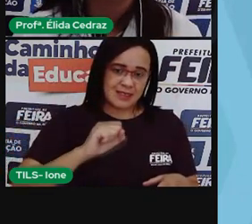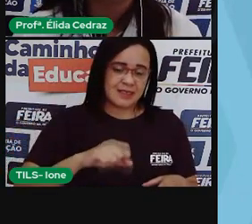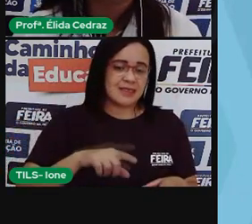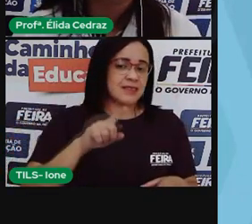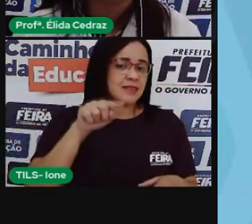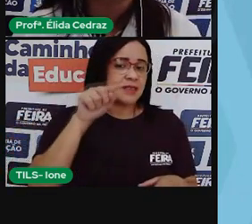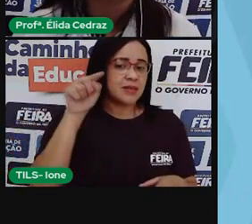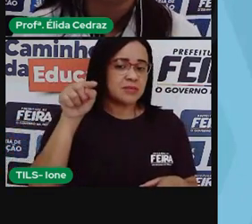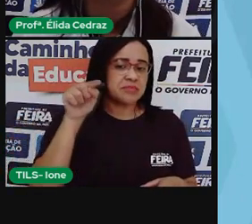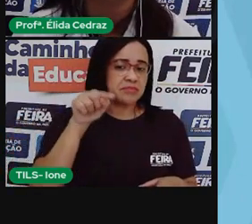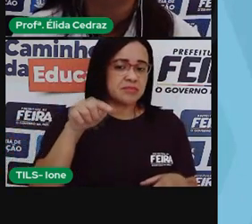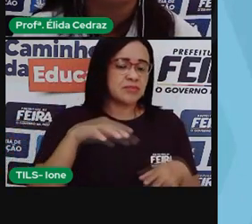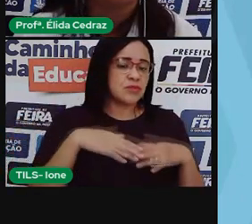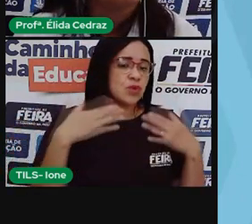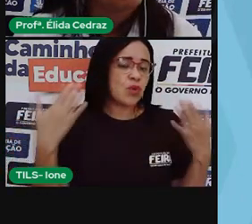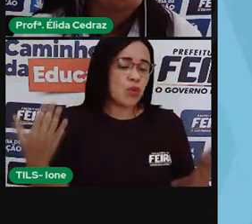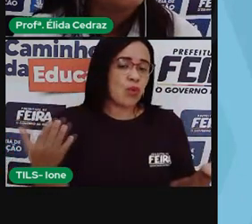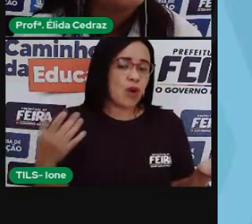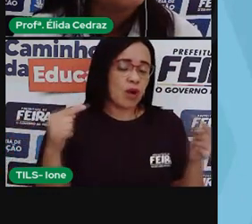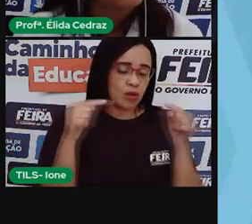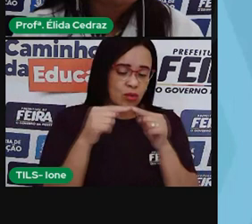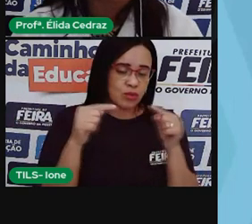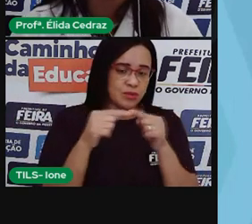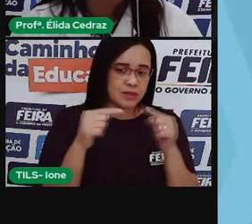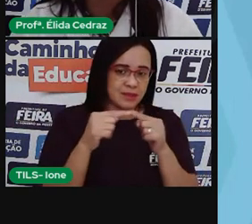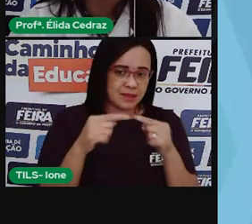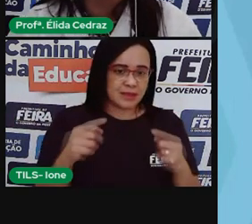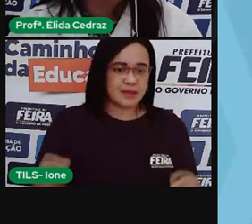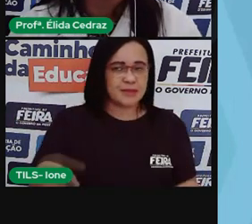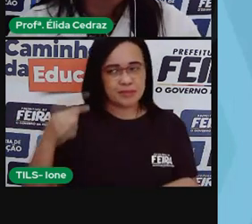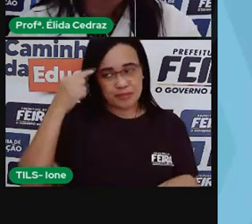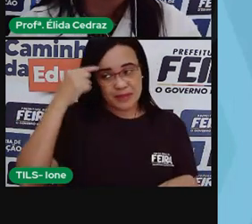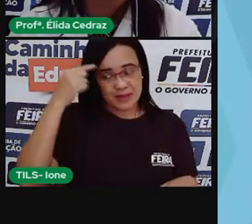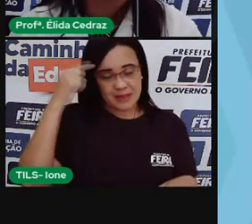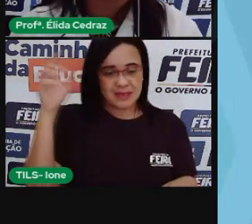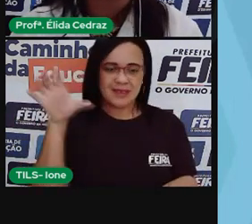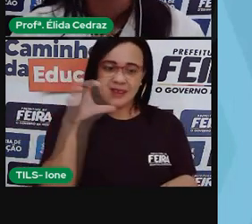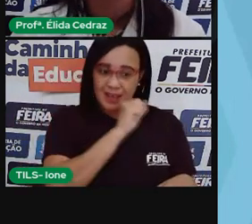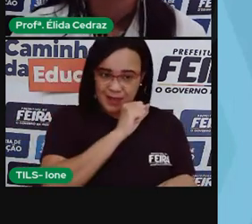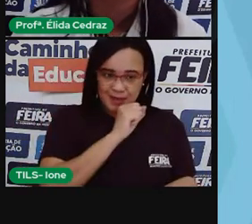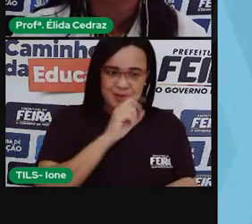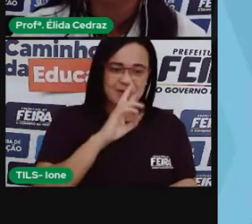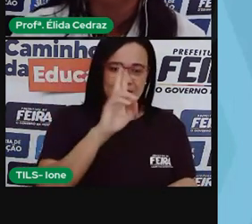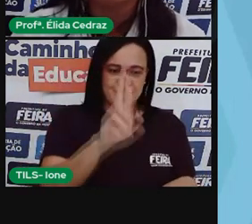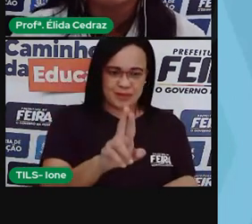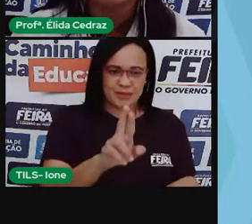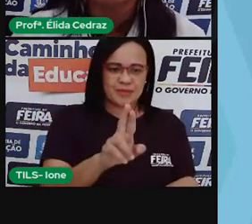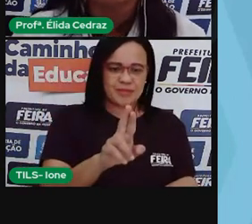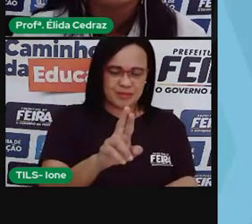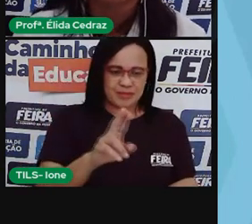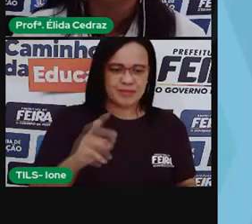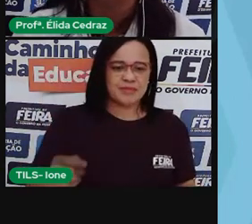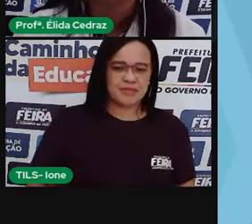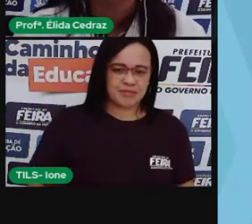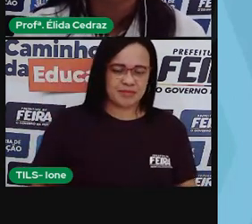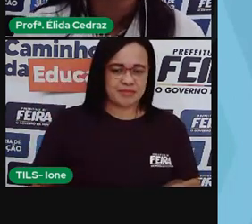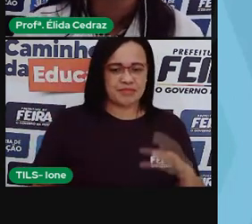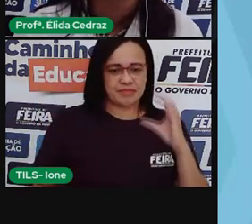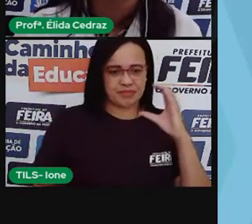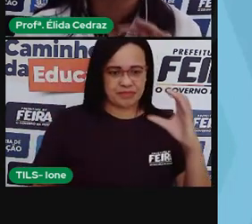os bolivianos ou os quilombolas? Pensa aí, rapidinho. Isso mesmo, a